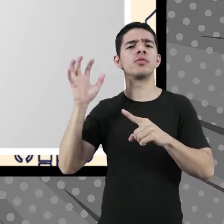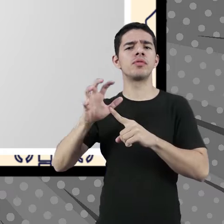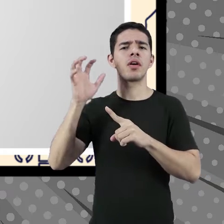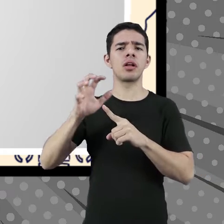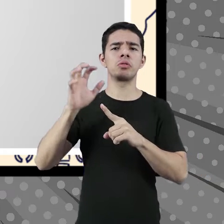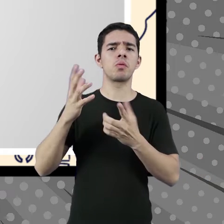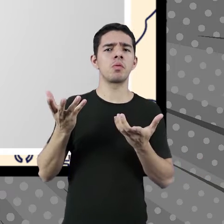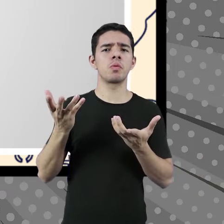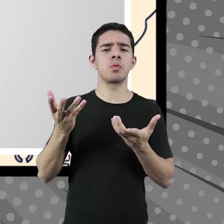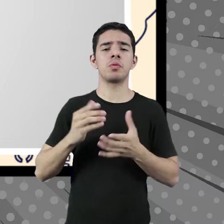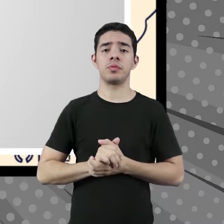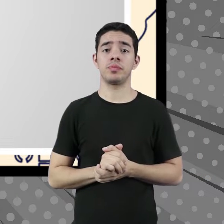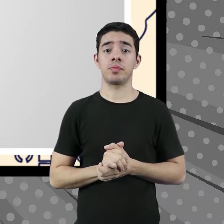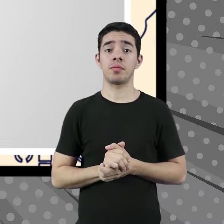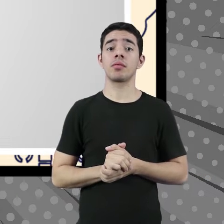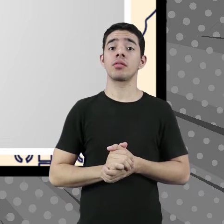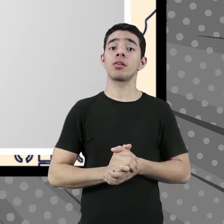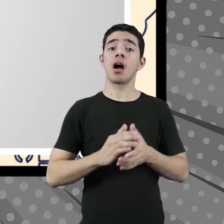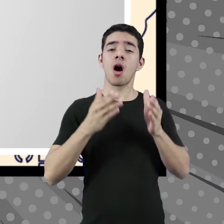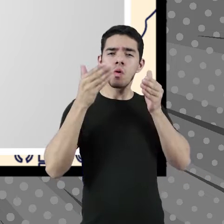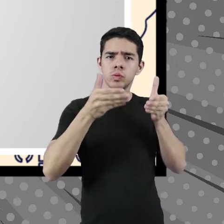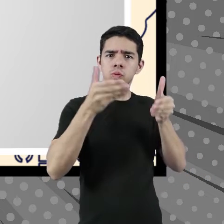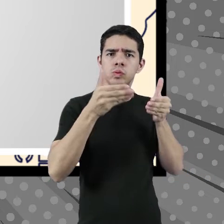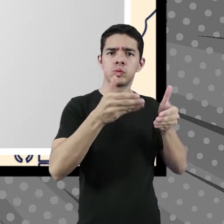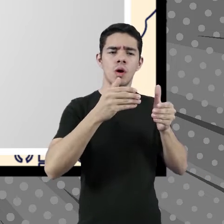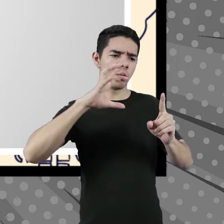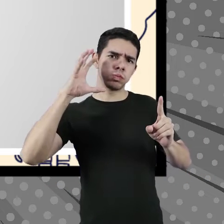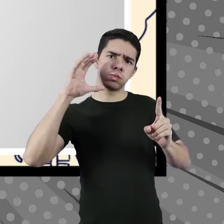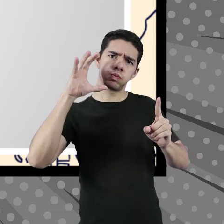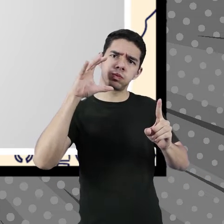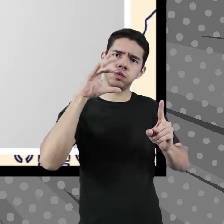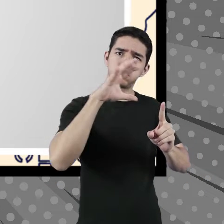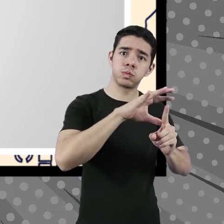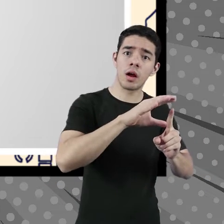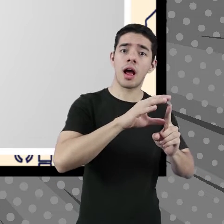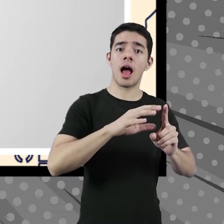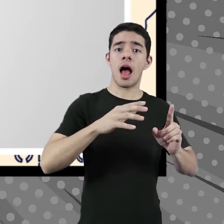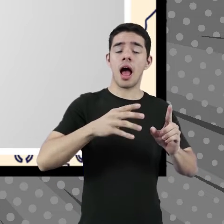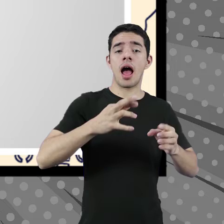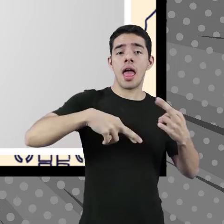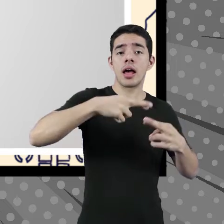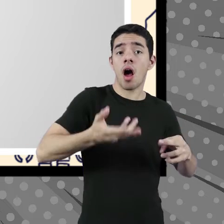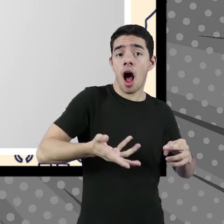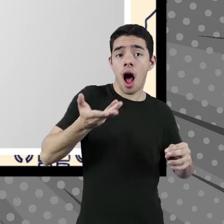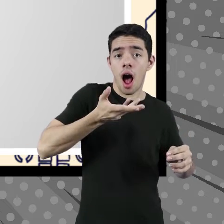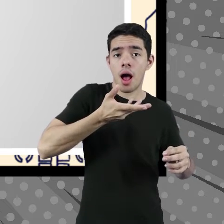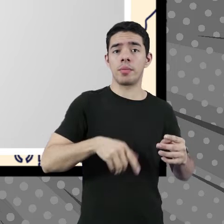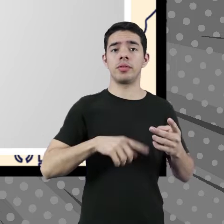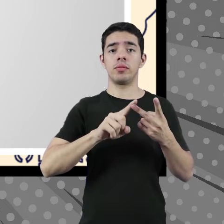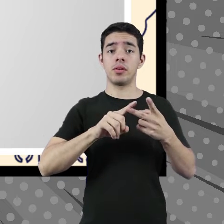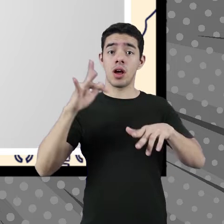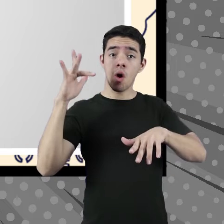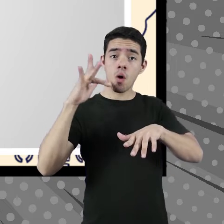que influenciam essa velocidade? A concentração, que quanto maior a concentração, mais rápida é a reação. A superfície de